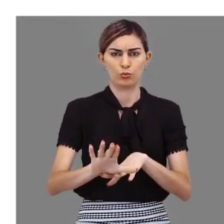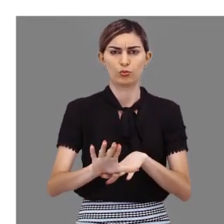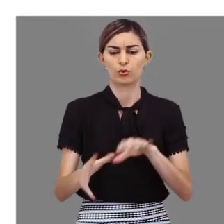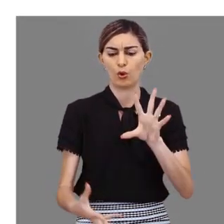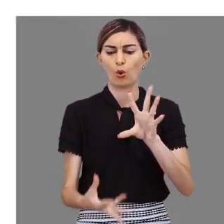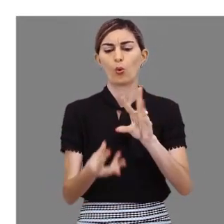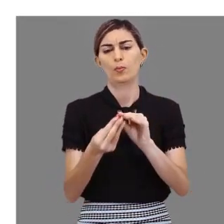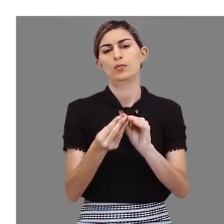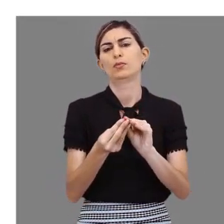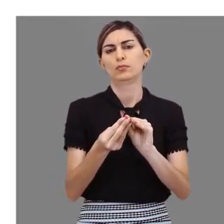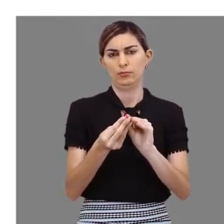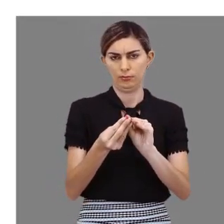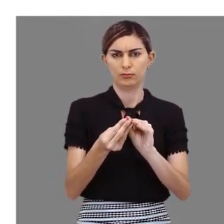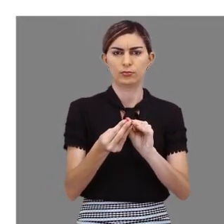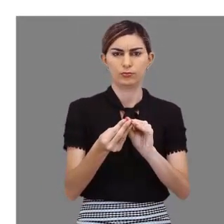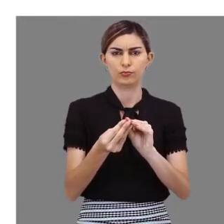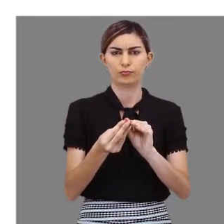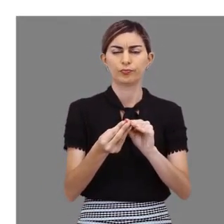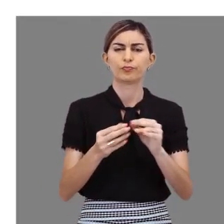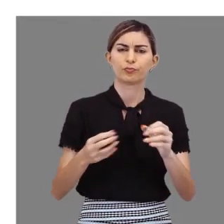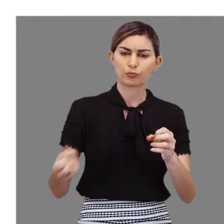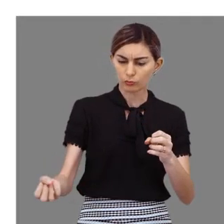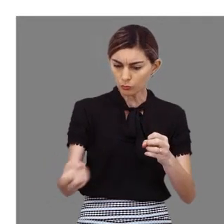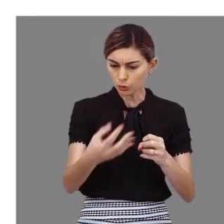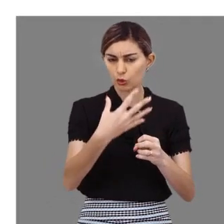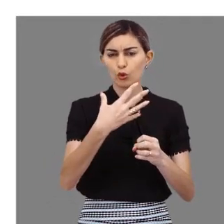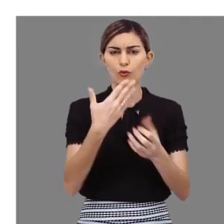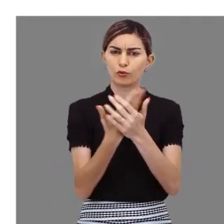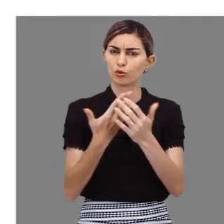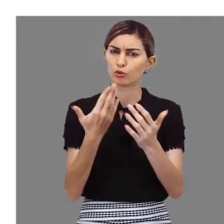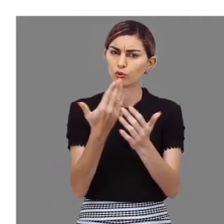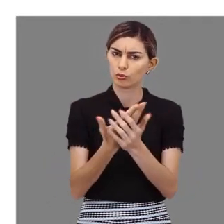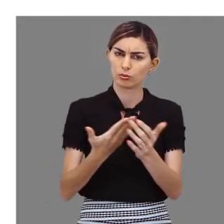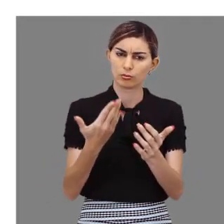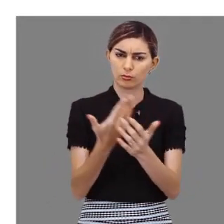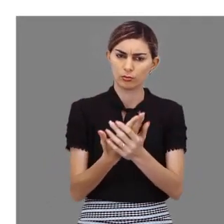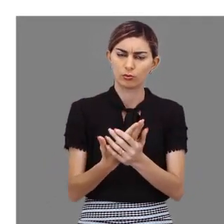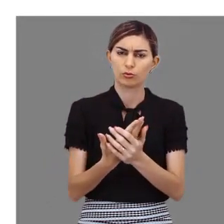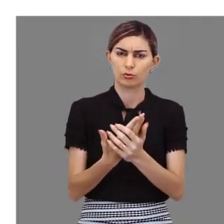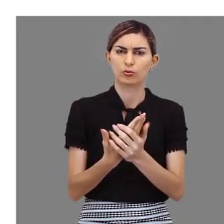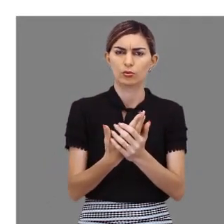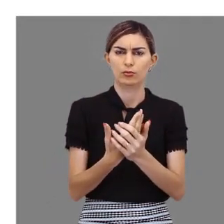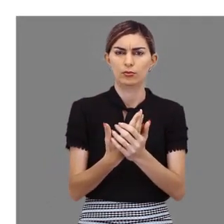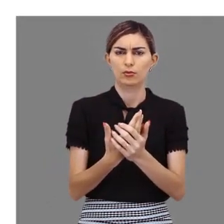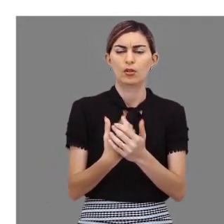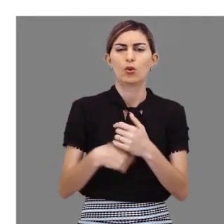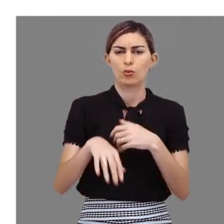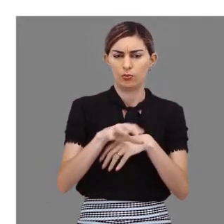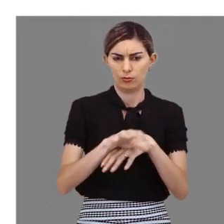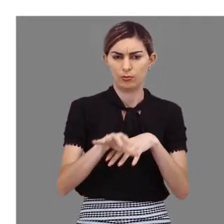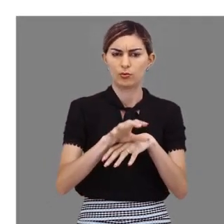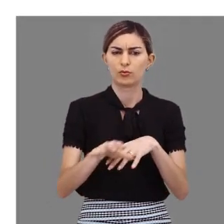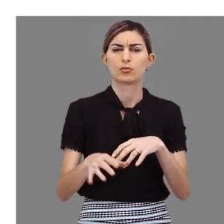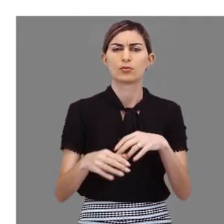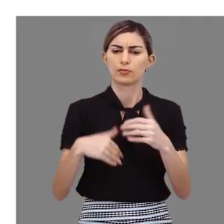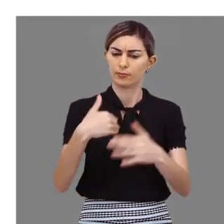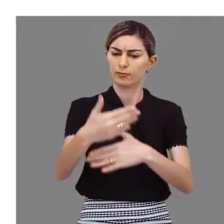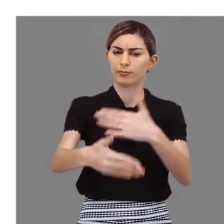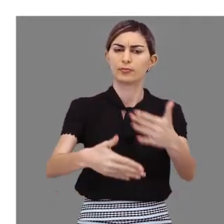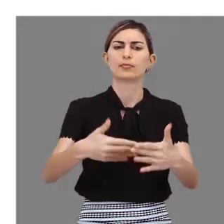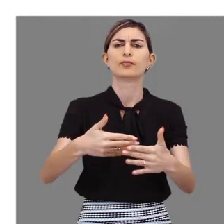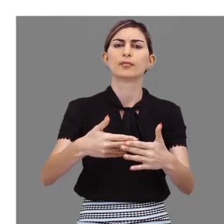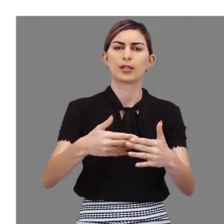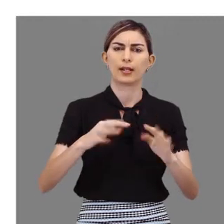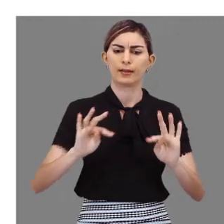complementação e atualização de estudos em consonância com o respectivo